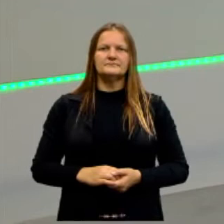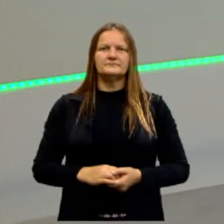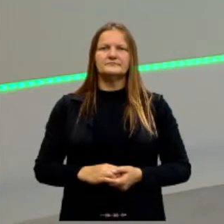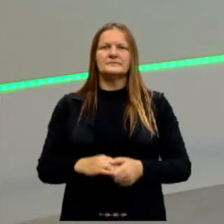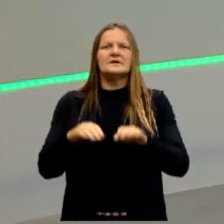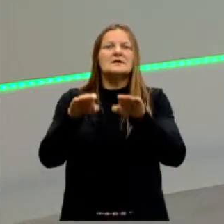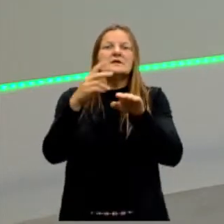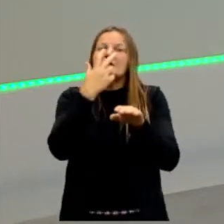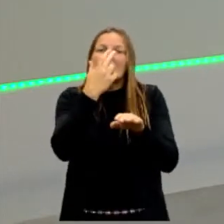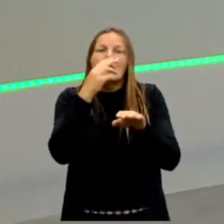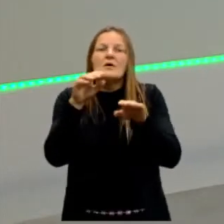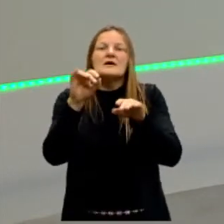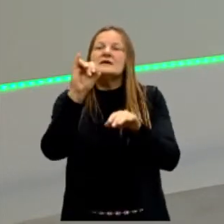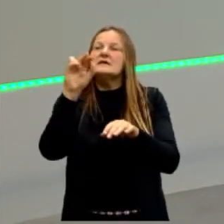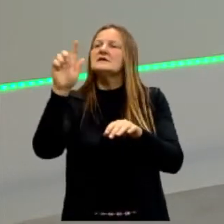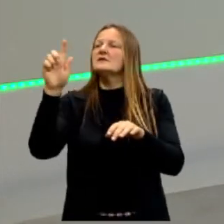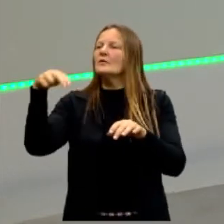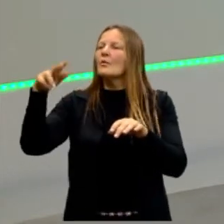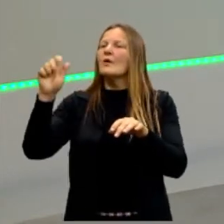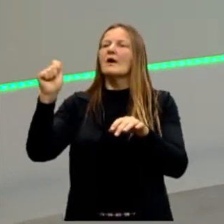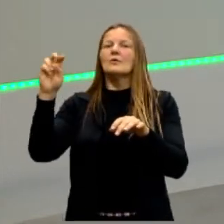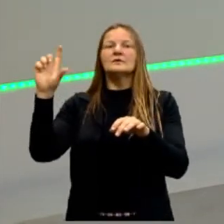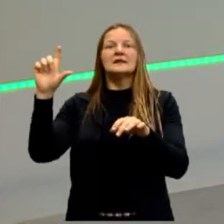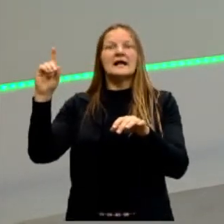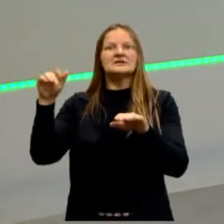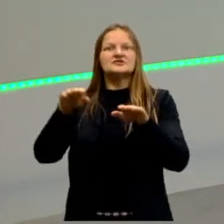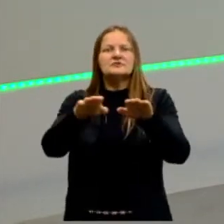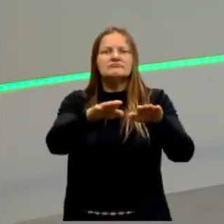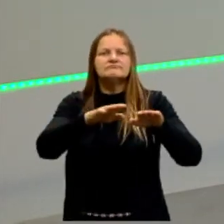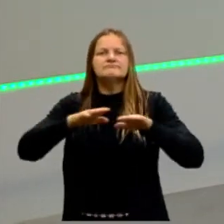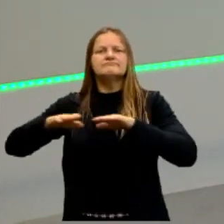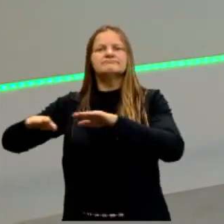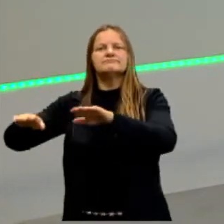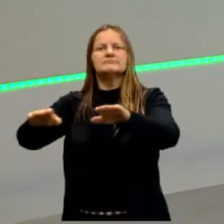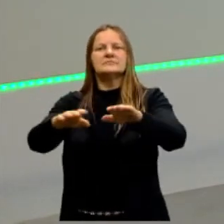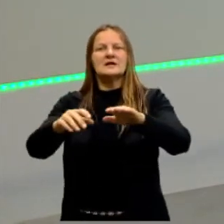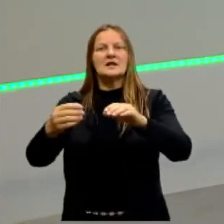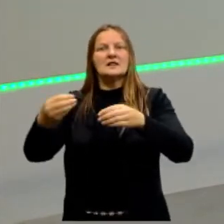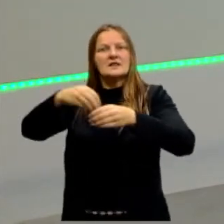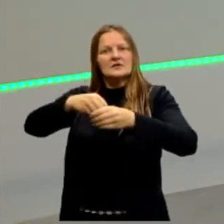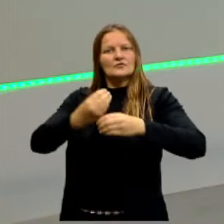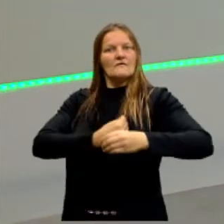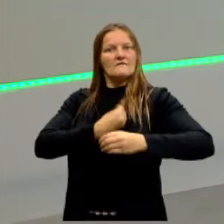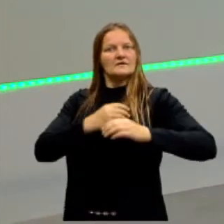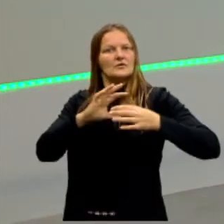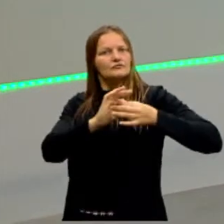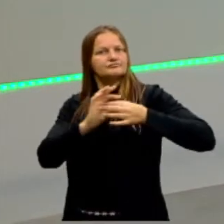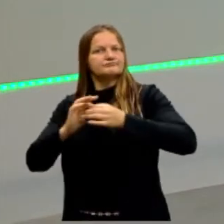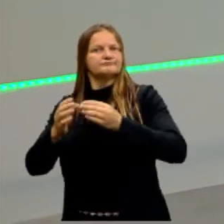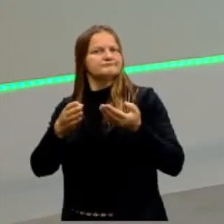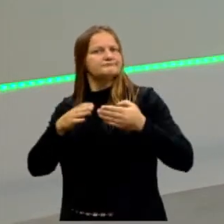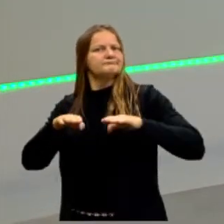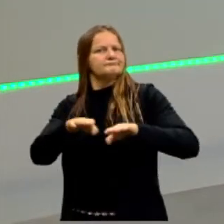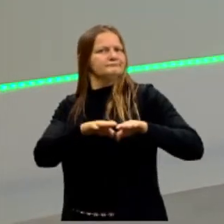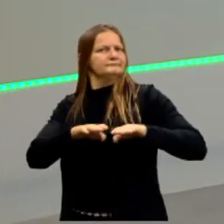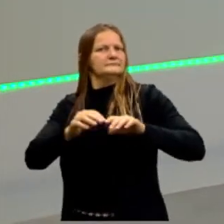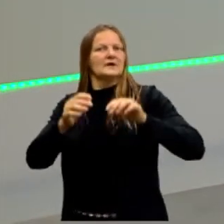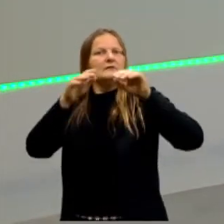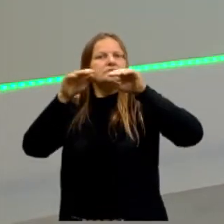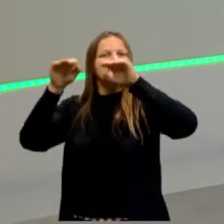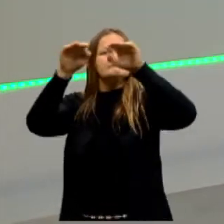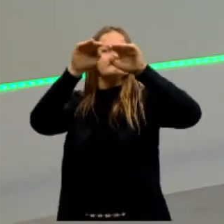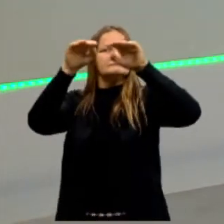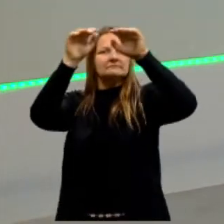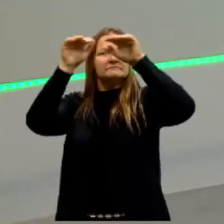nível, dentro das suas possibilidades. Igualdade é dentro das suas possibilidades. Você está